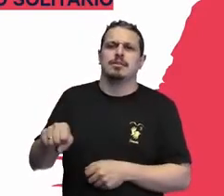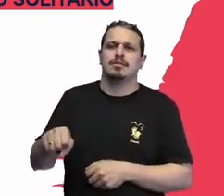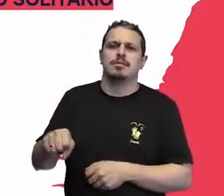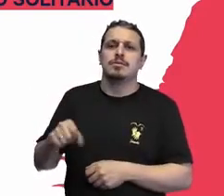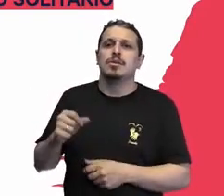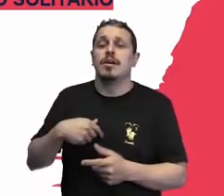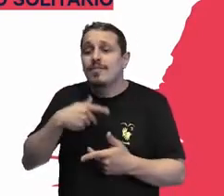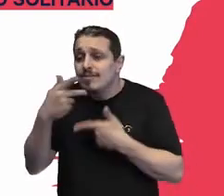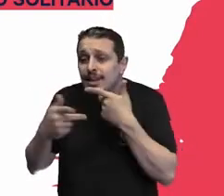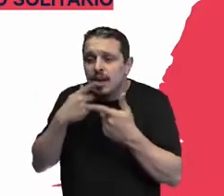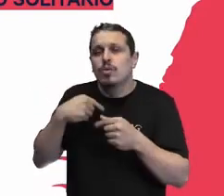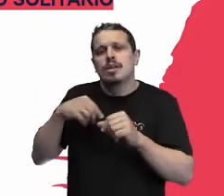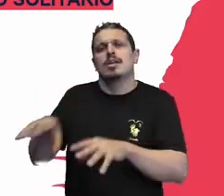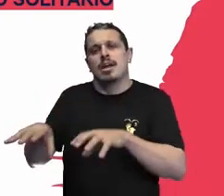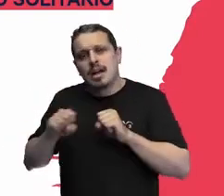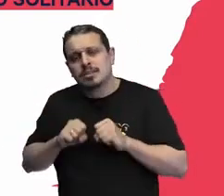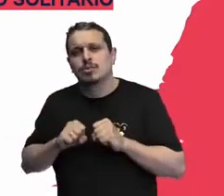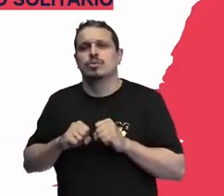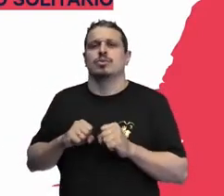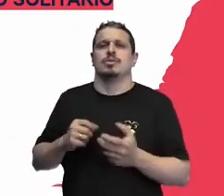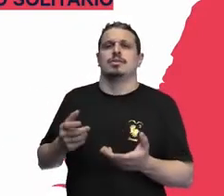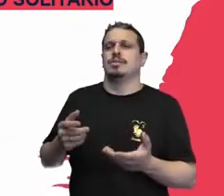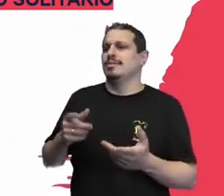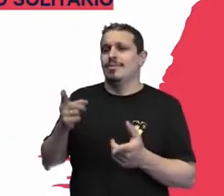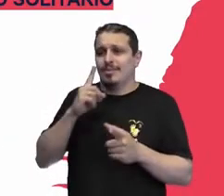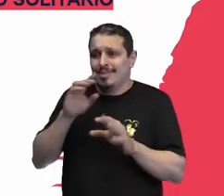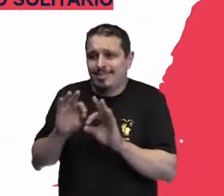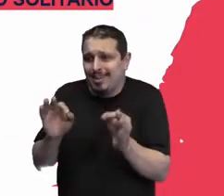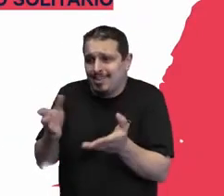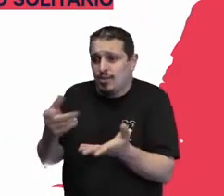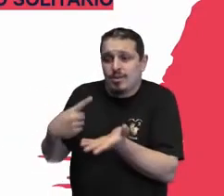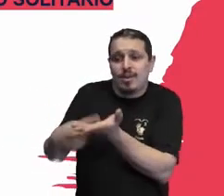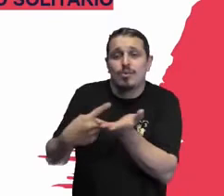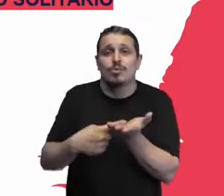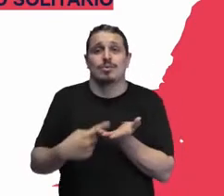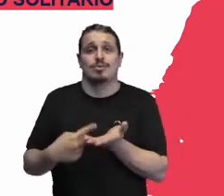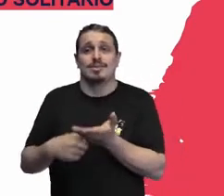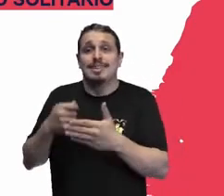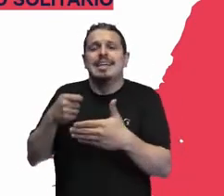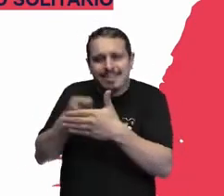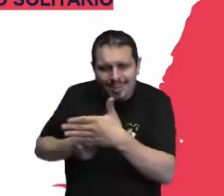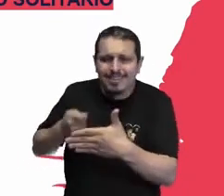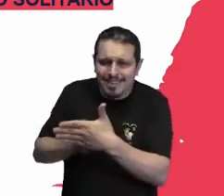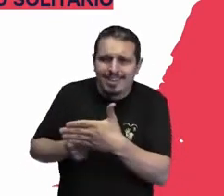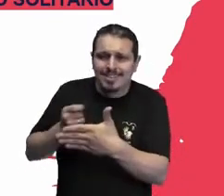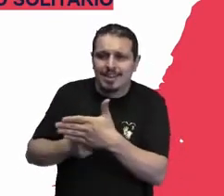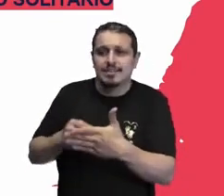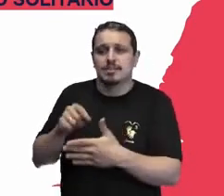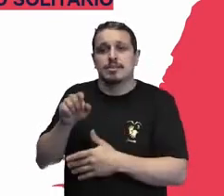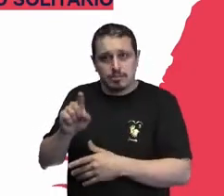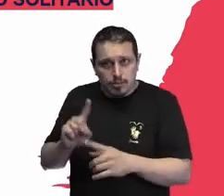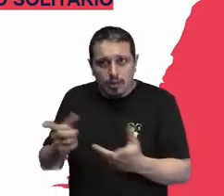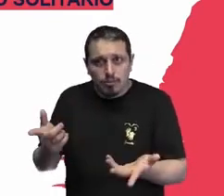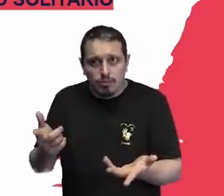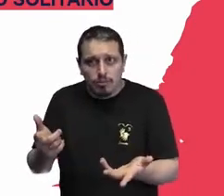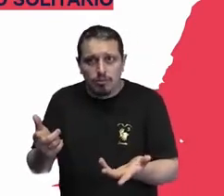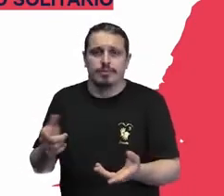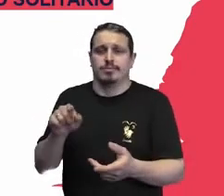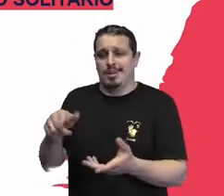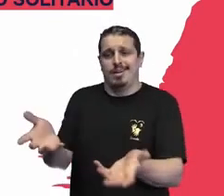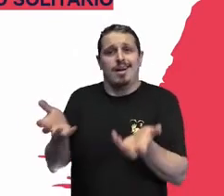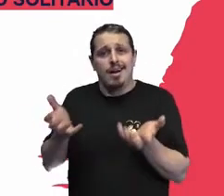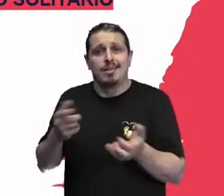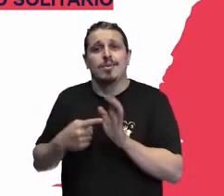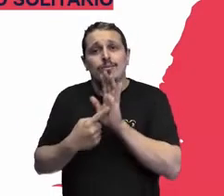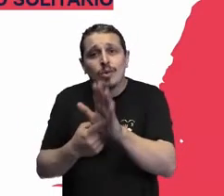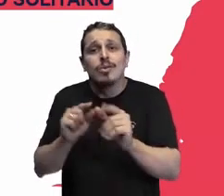se zanga e nem quer convencer. Mas eu quero aqui trazer para vocês que, para viabilizar a moradia para